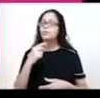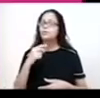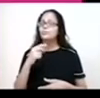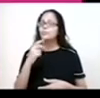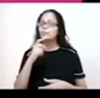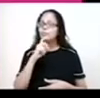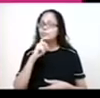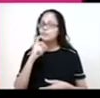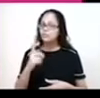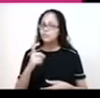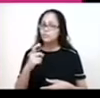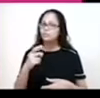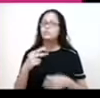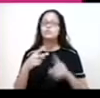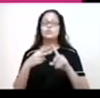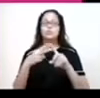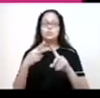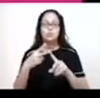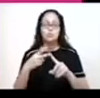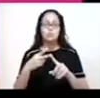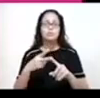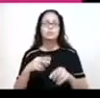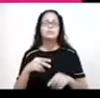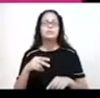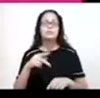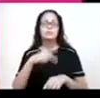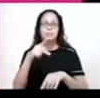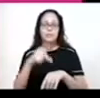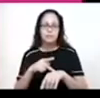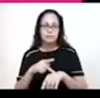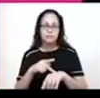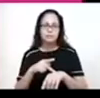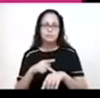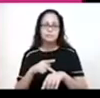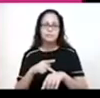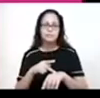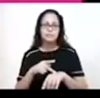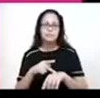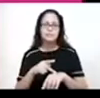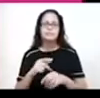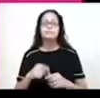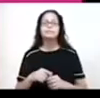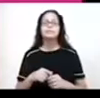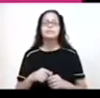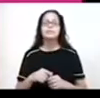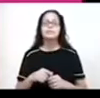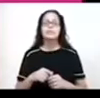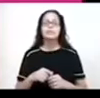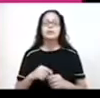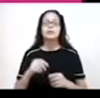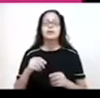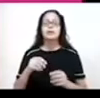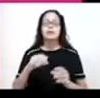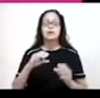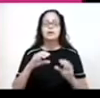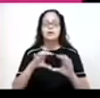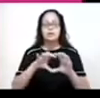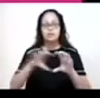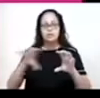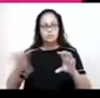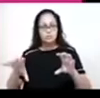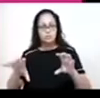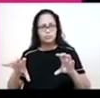engloba apenas dois países, que é o Canadá e os Estados Unidos. E todo o resto é a América Latina. Todos os países da América Central,